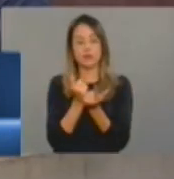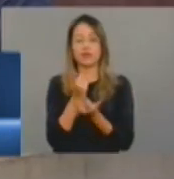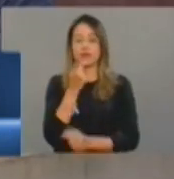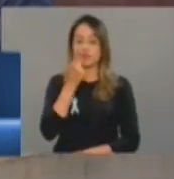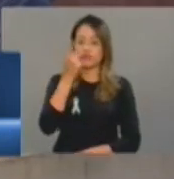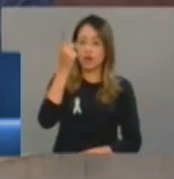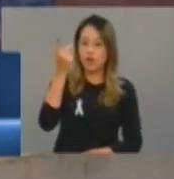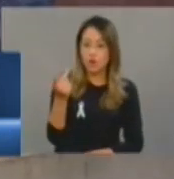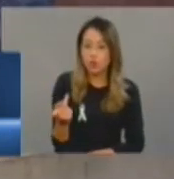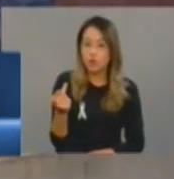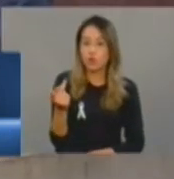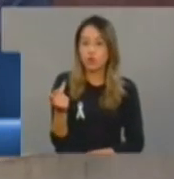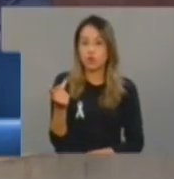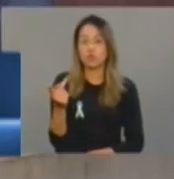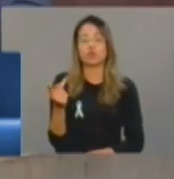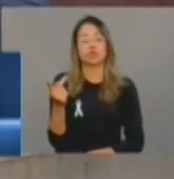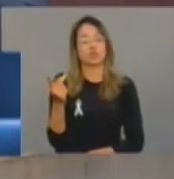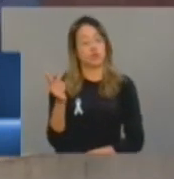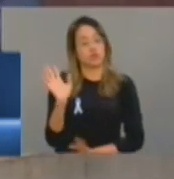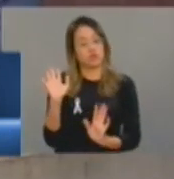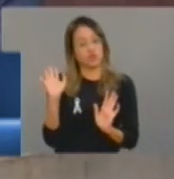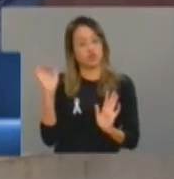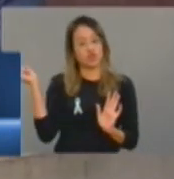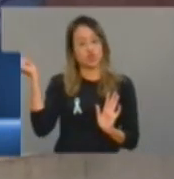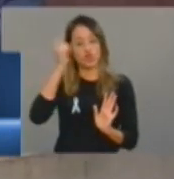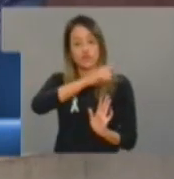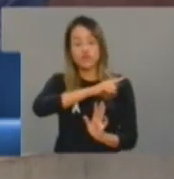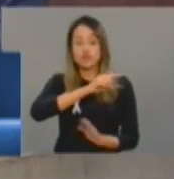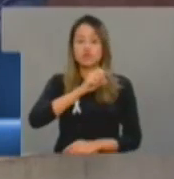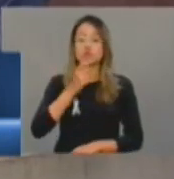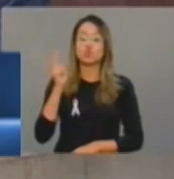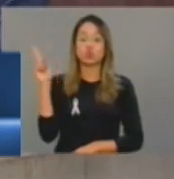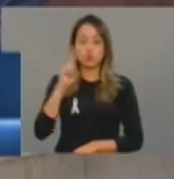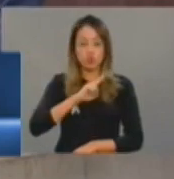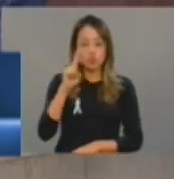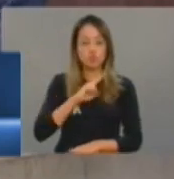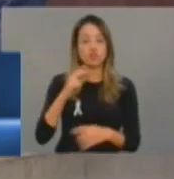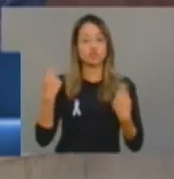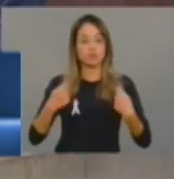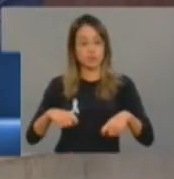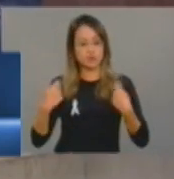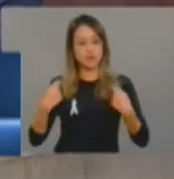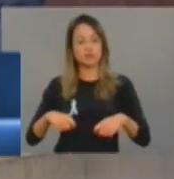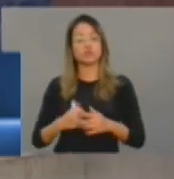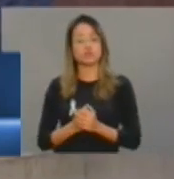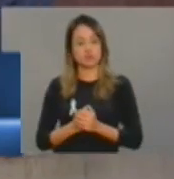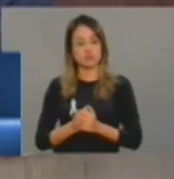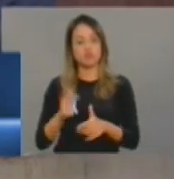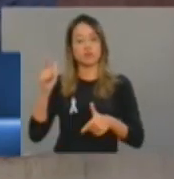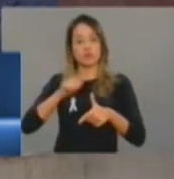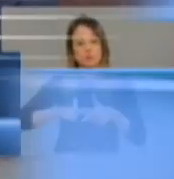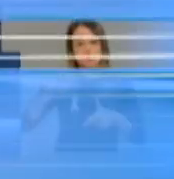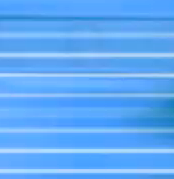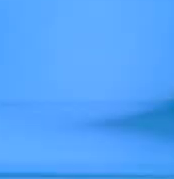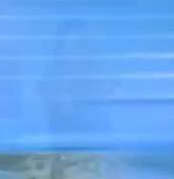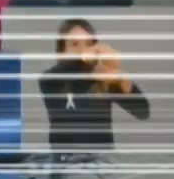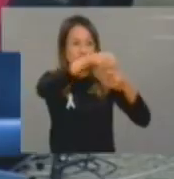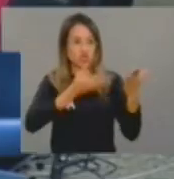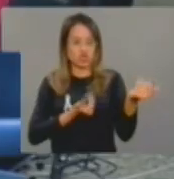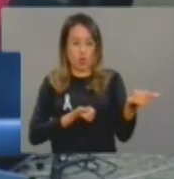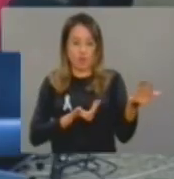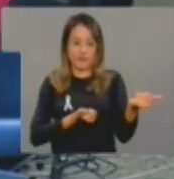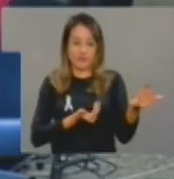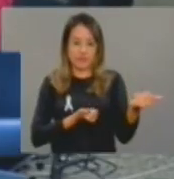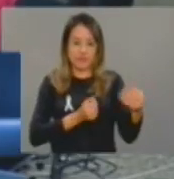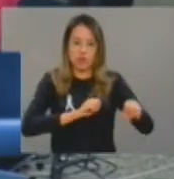O carro está instalado e que se não for decretado o estado de emergência para o sistema socioeducativo, o problema não vai ser sanado. Eu não